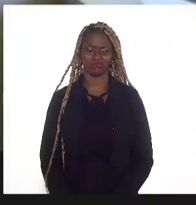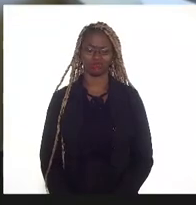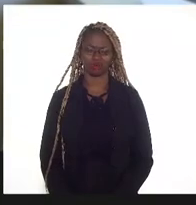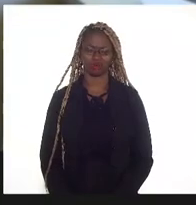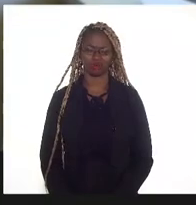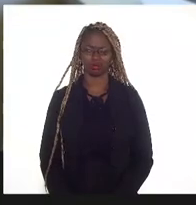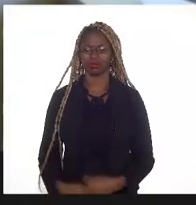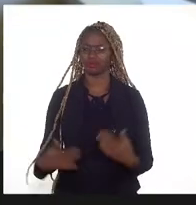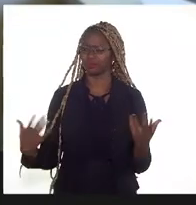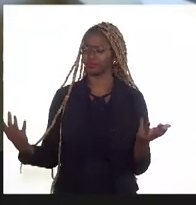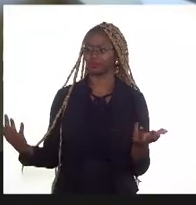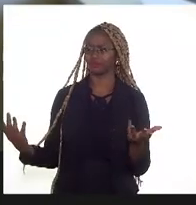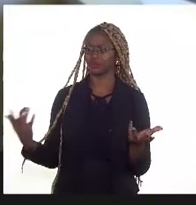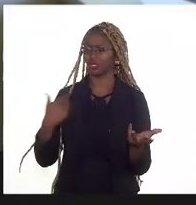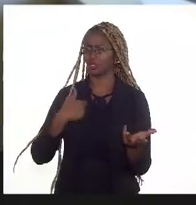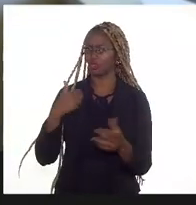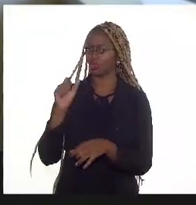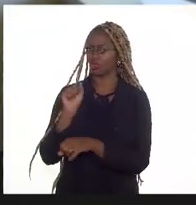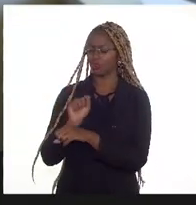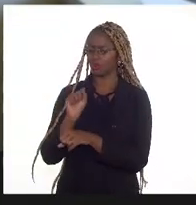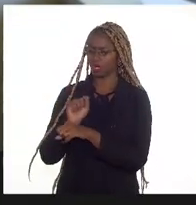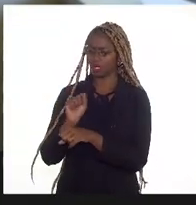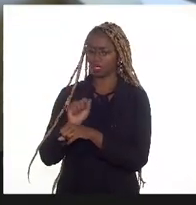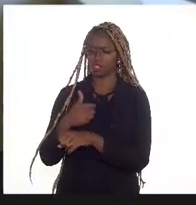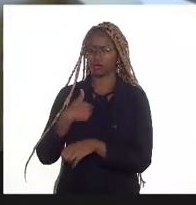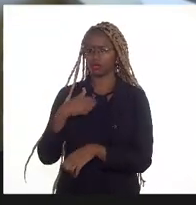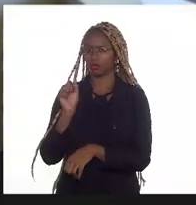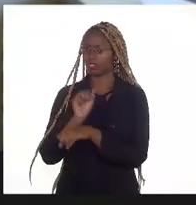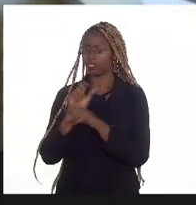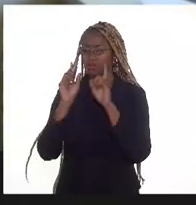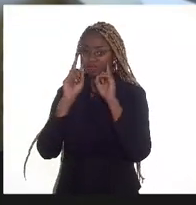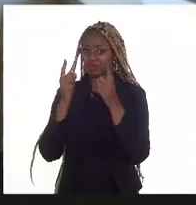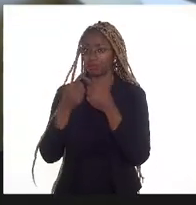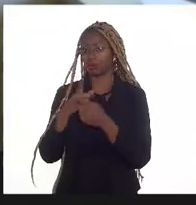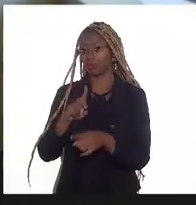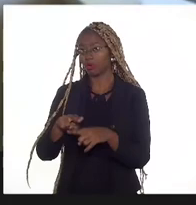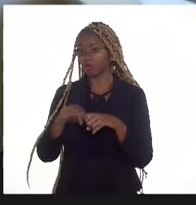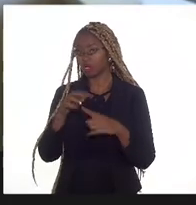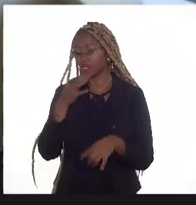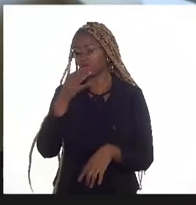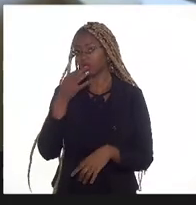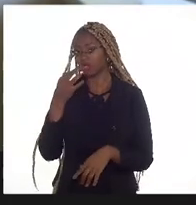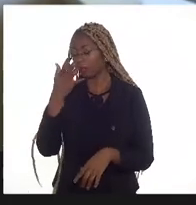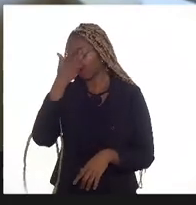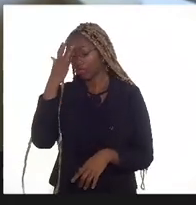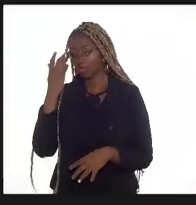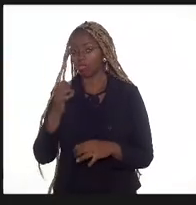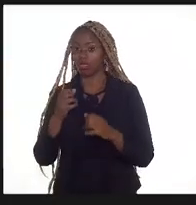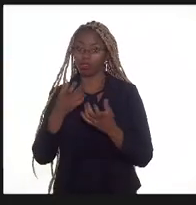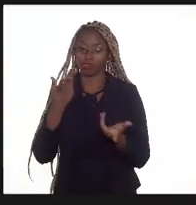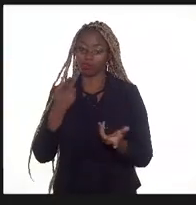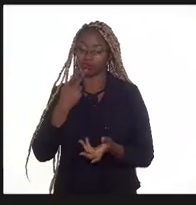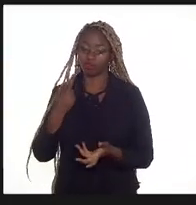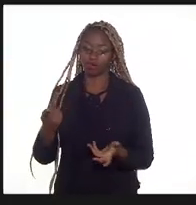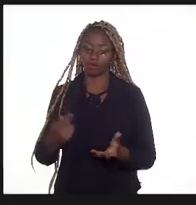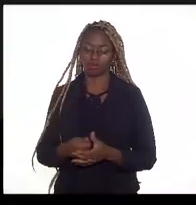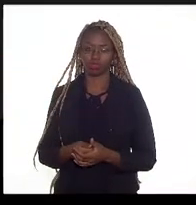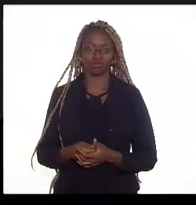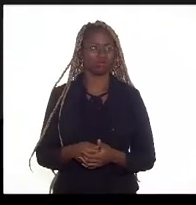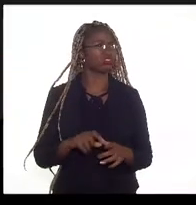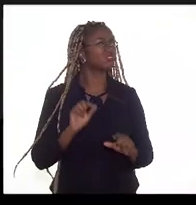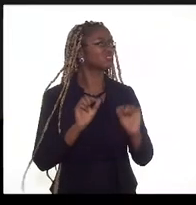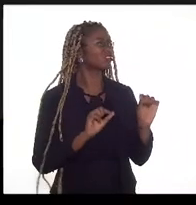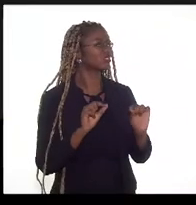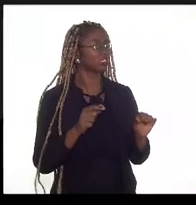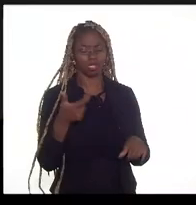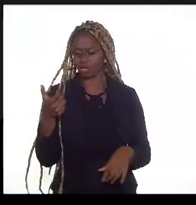Eu parei aqui a reunião porque tem alguém com o microfone aberto. Tem o controle. Tem o